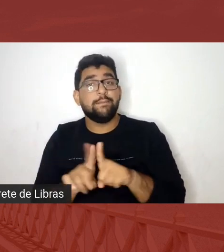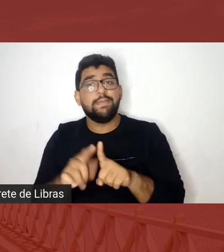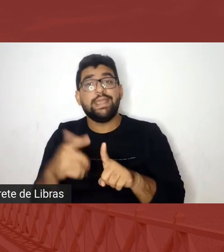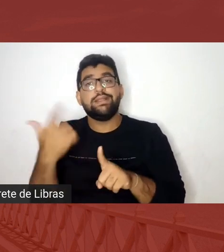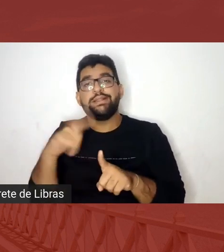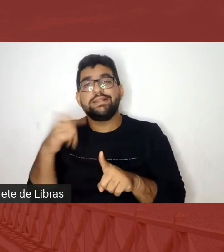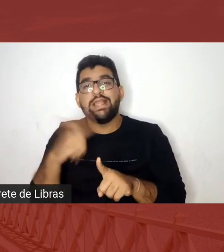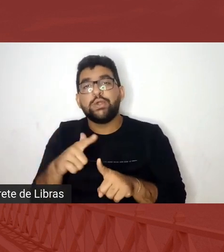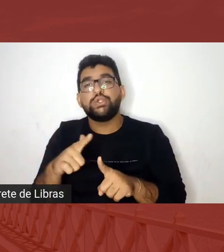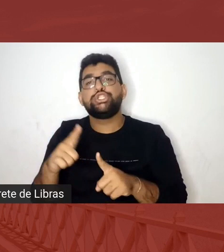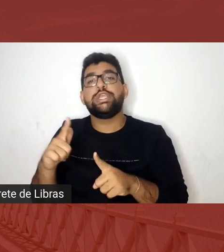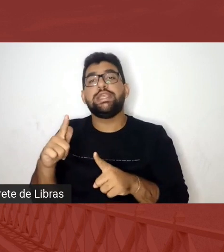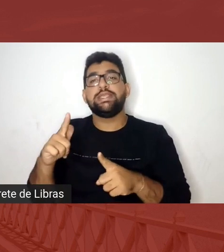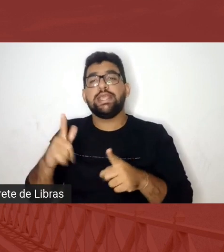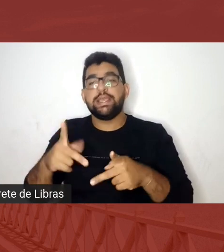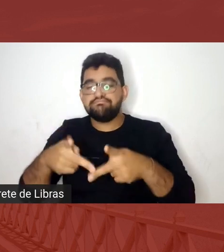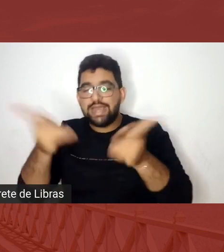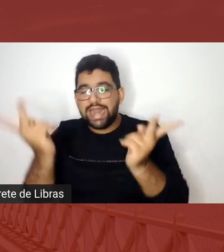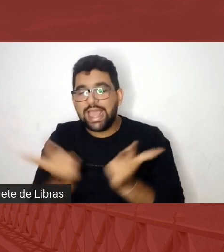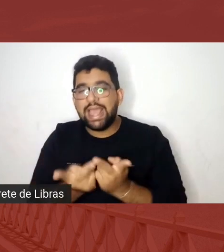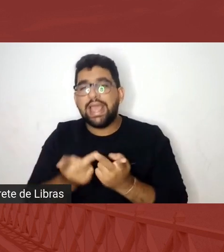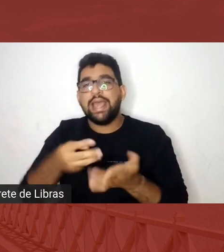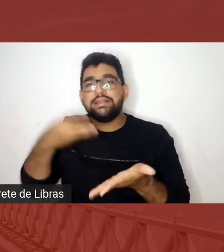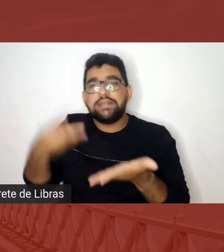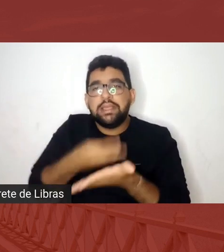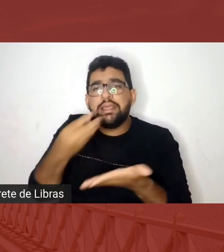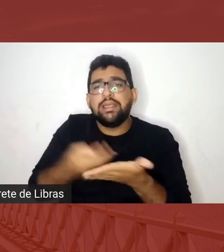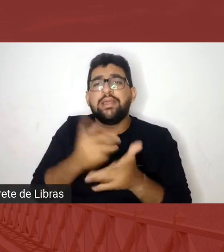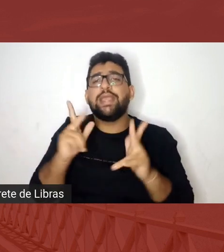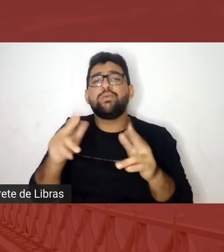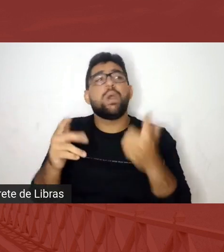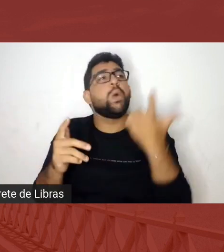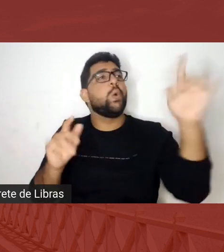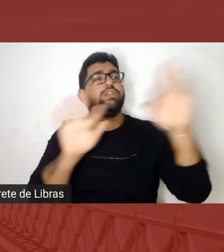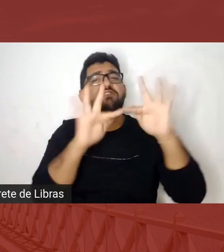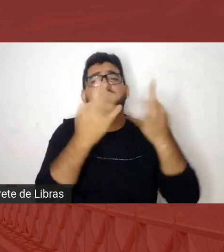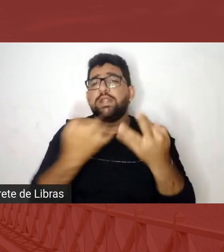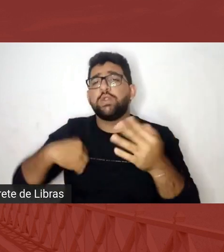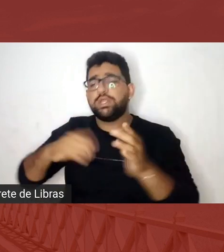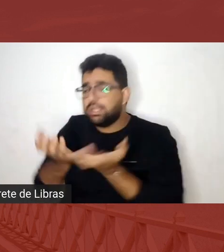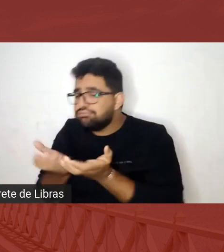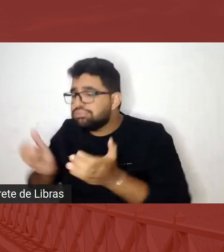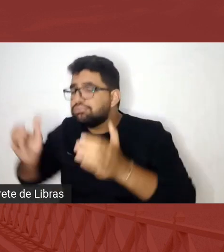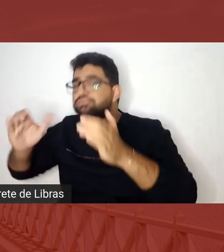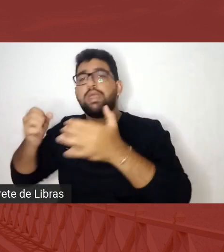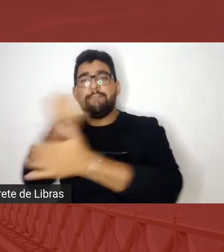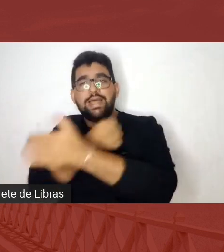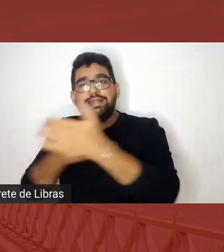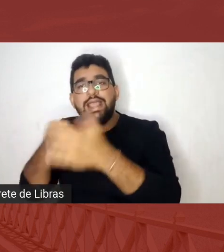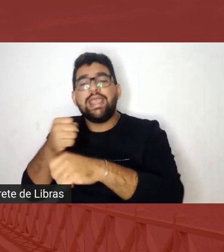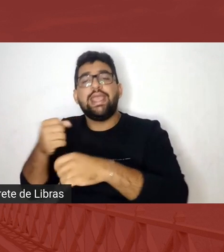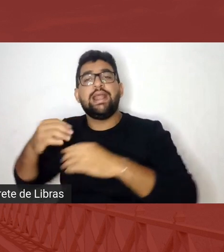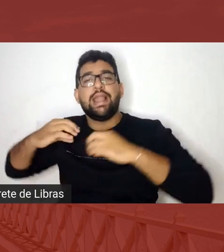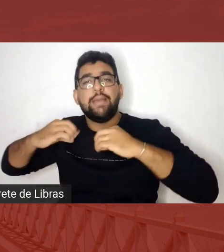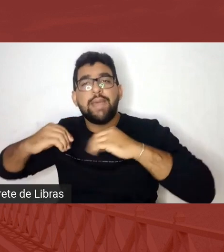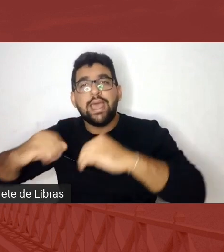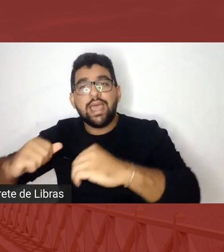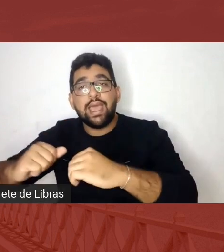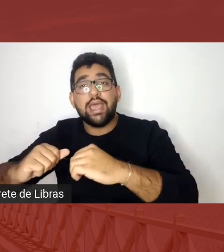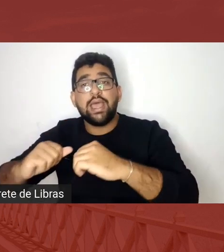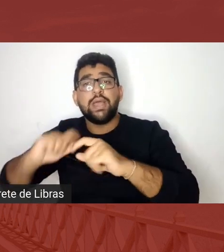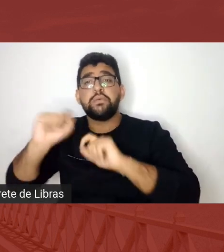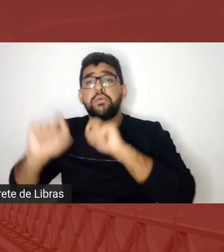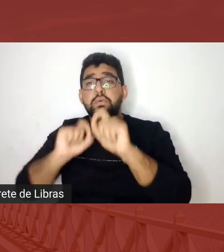e a prataria que muitas outras famílias tinham, porque a gente tinha cuia, panela de barro, o que a gente tinha fora disso era prato